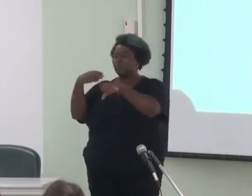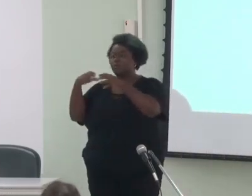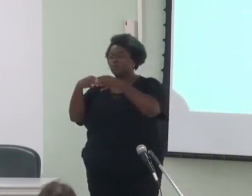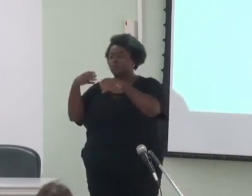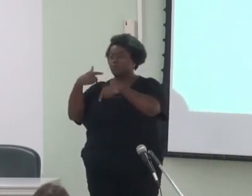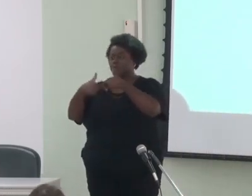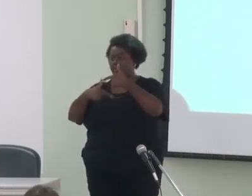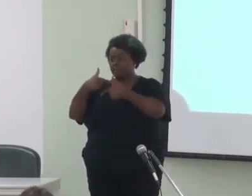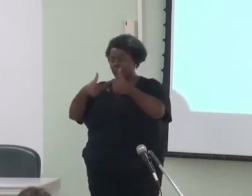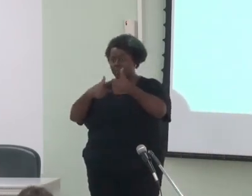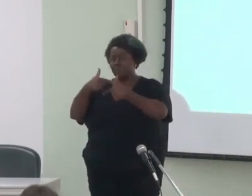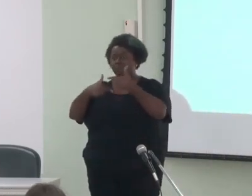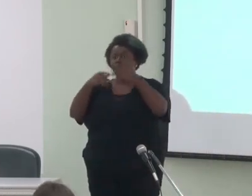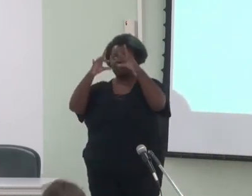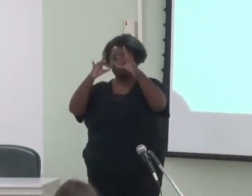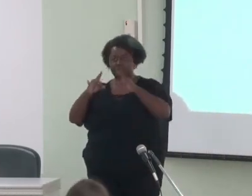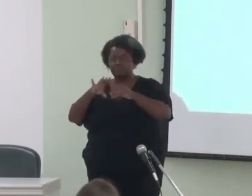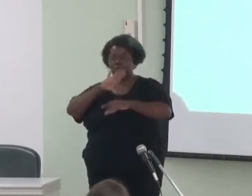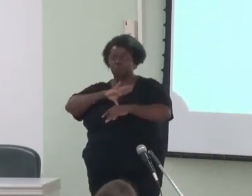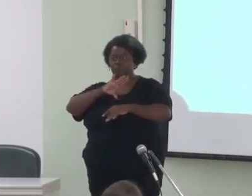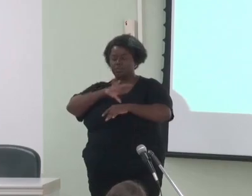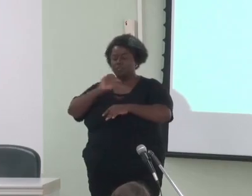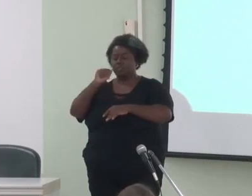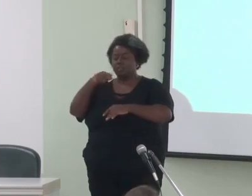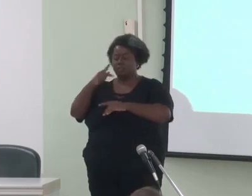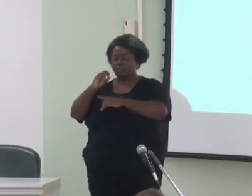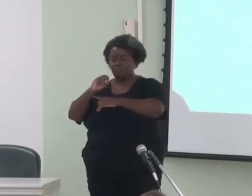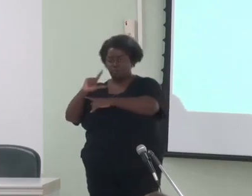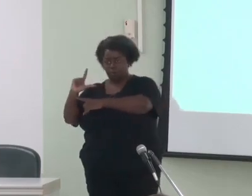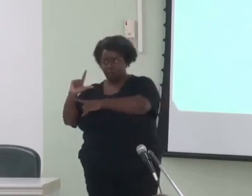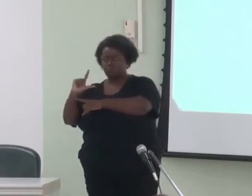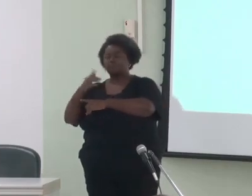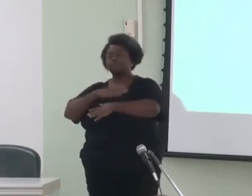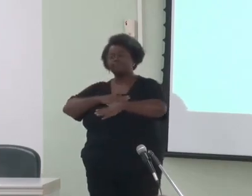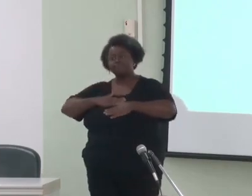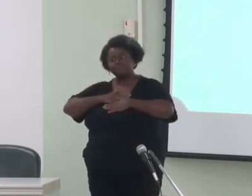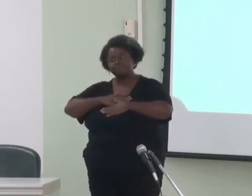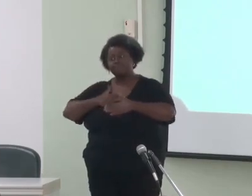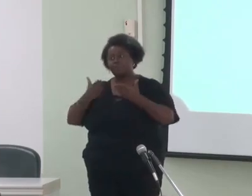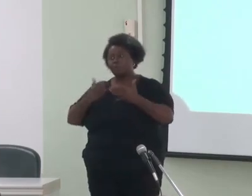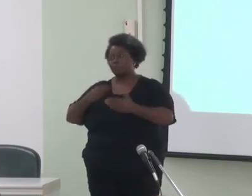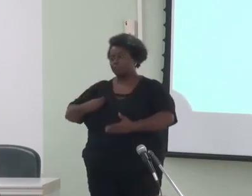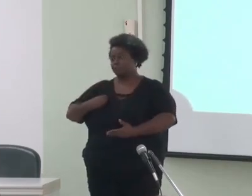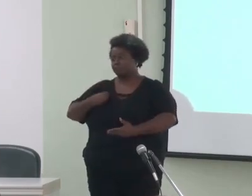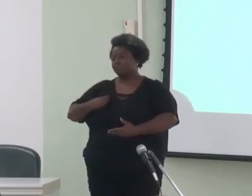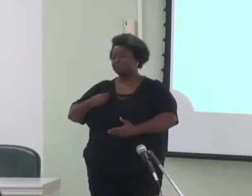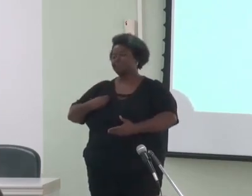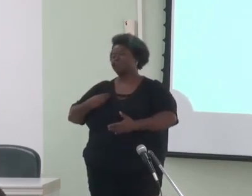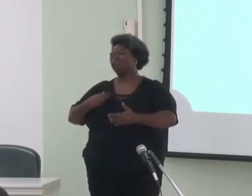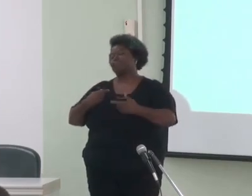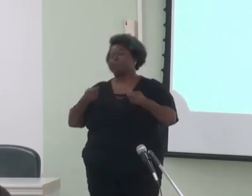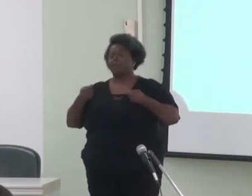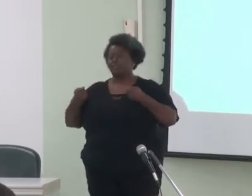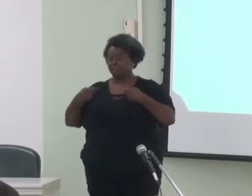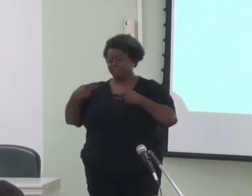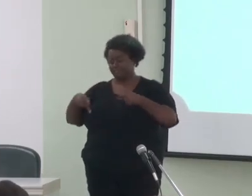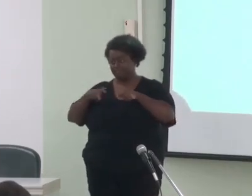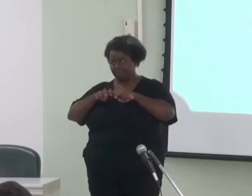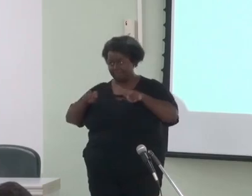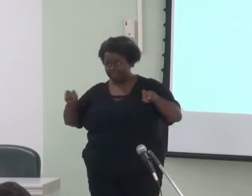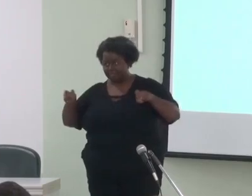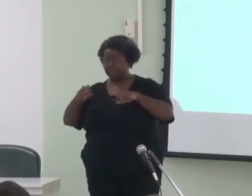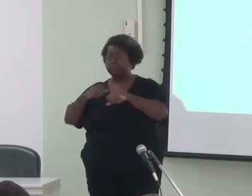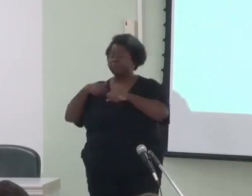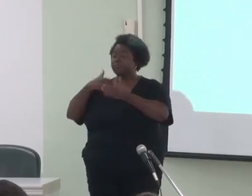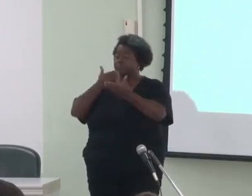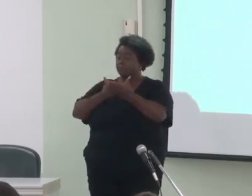trabalho de descrição do português Dampol. É um prazer estar aqui hoje mediando essa mesa. Vou